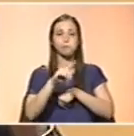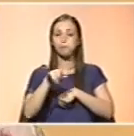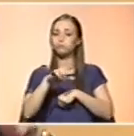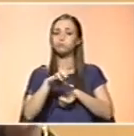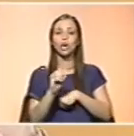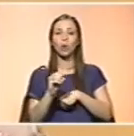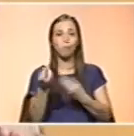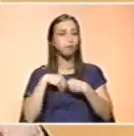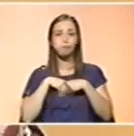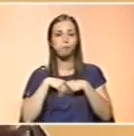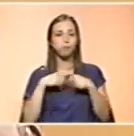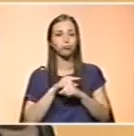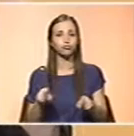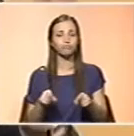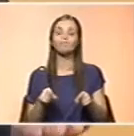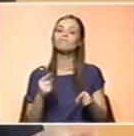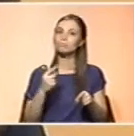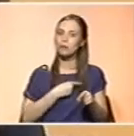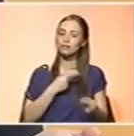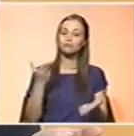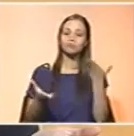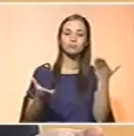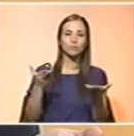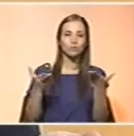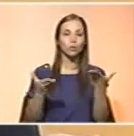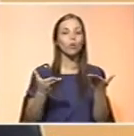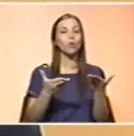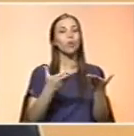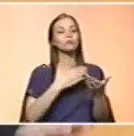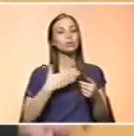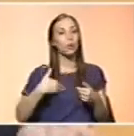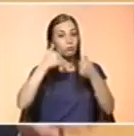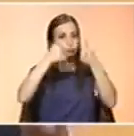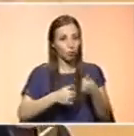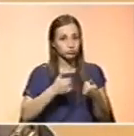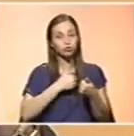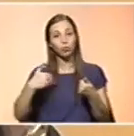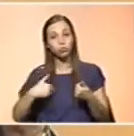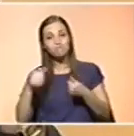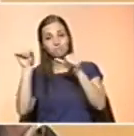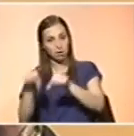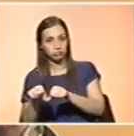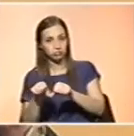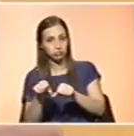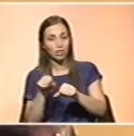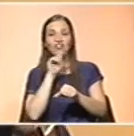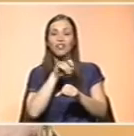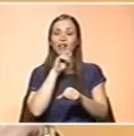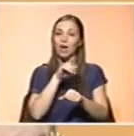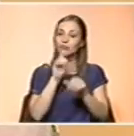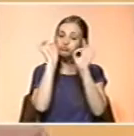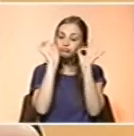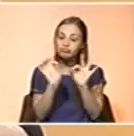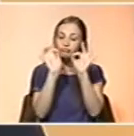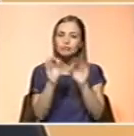um equilíbrio entre os fatores antinutricionais e os fatores nutricionais, por forma a que possamos garantir que aquilo que